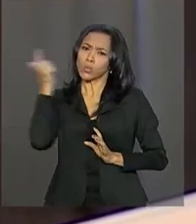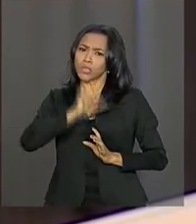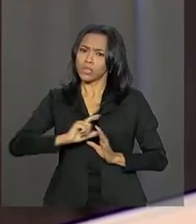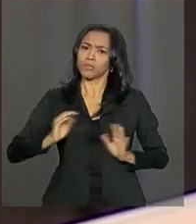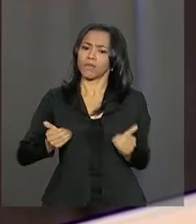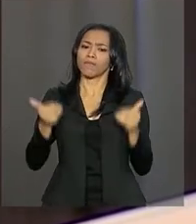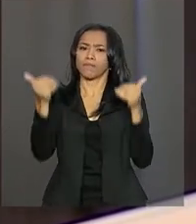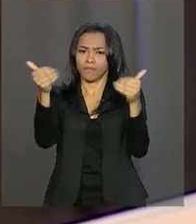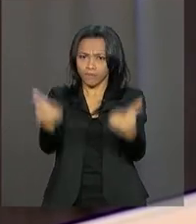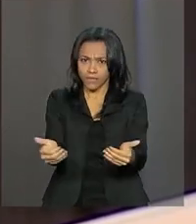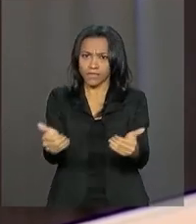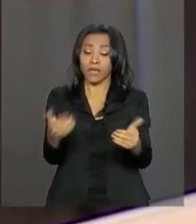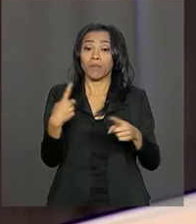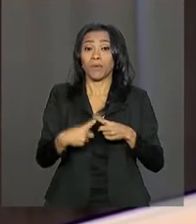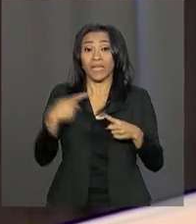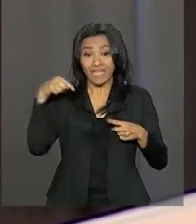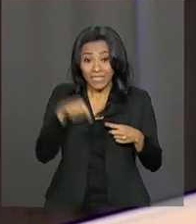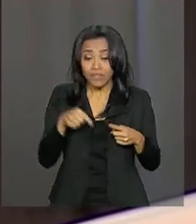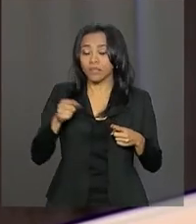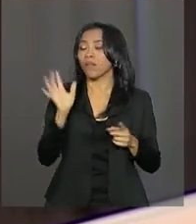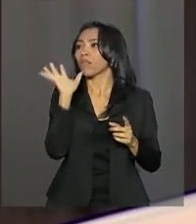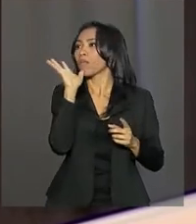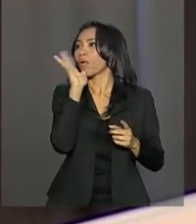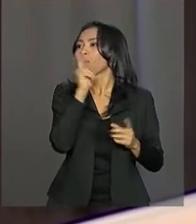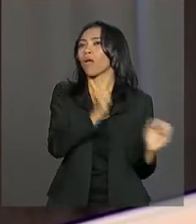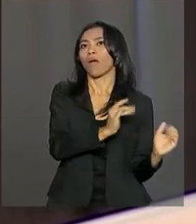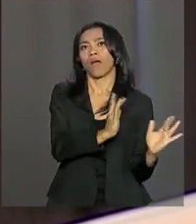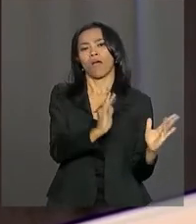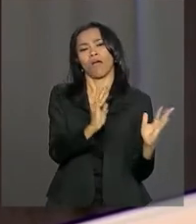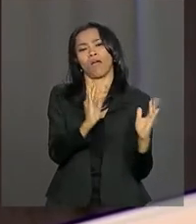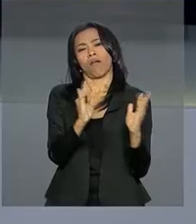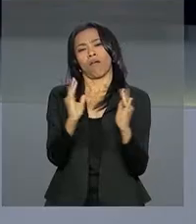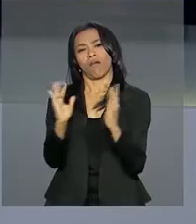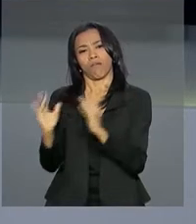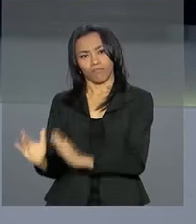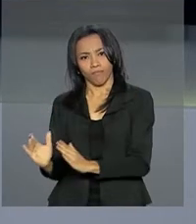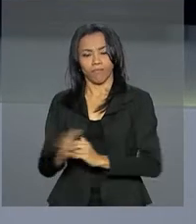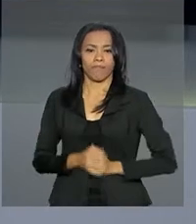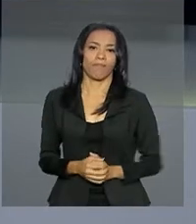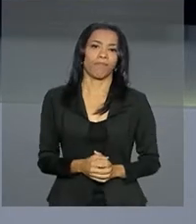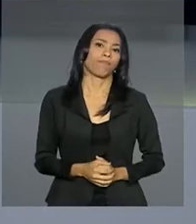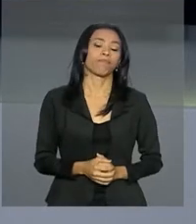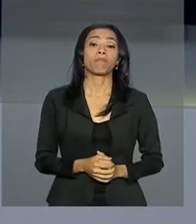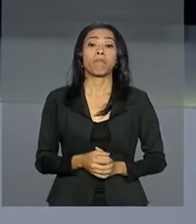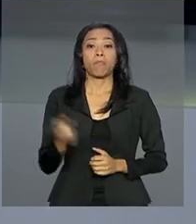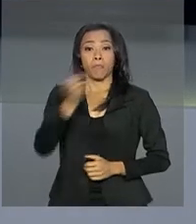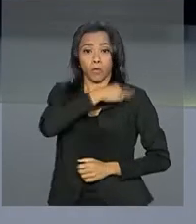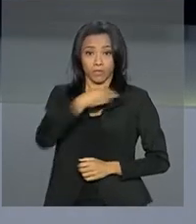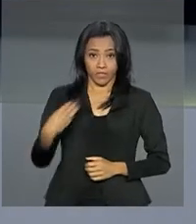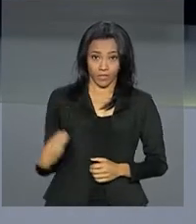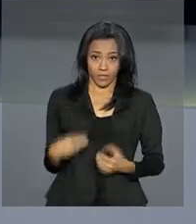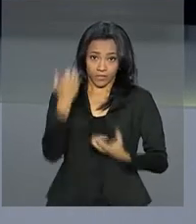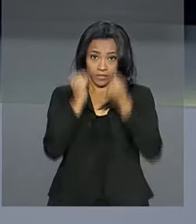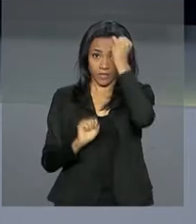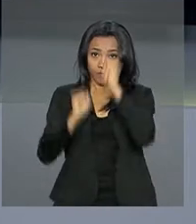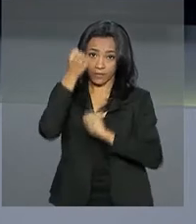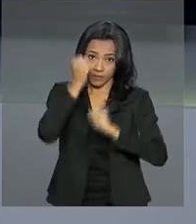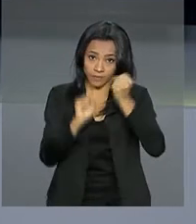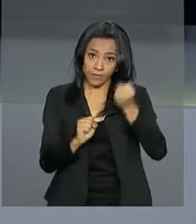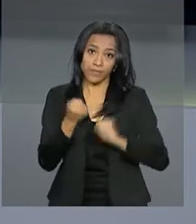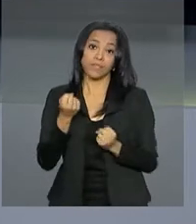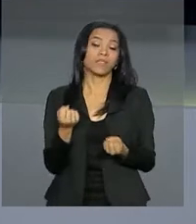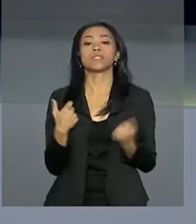certo ponto, porque isso demanda um longo período, um longo e largo período. O ministro da Indústria, Comércio Exterior e